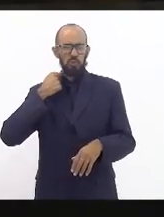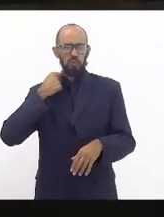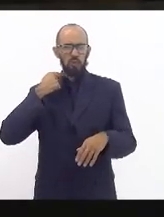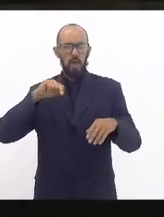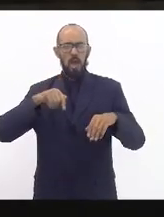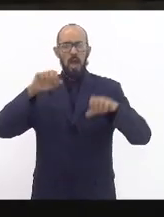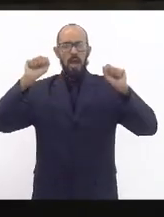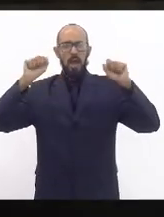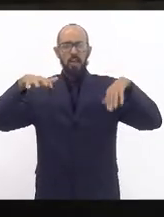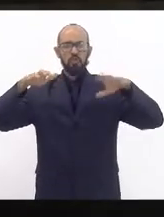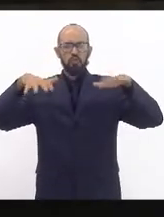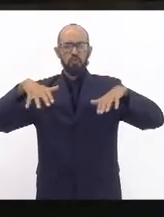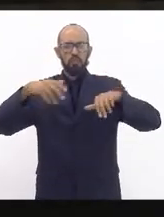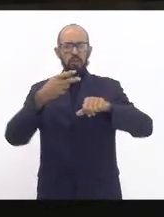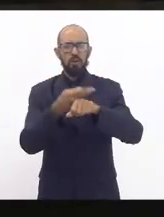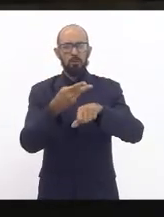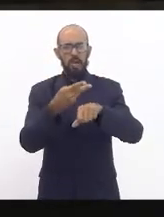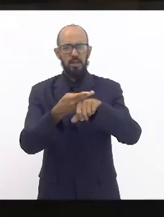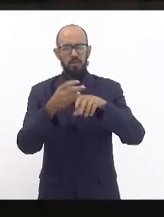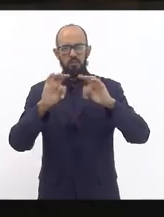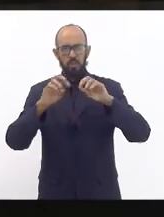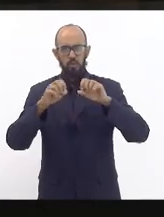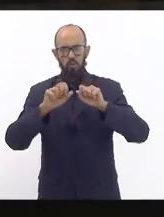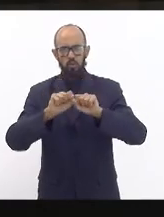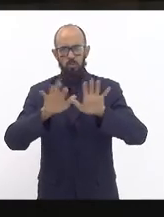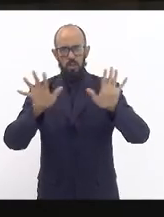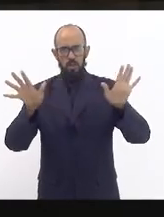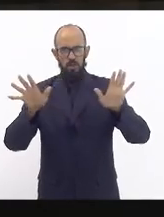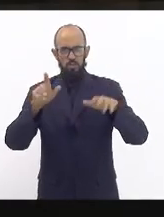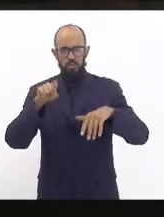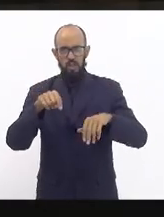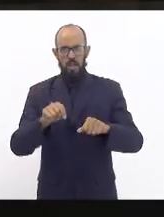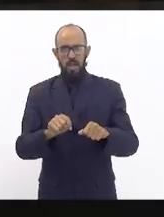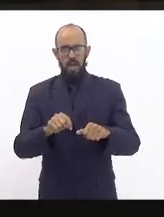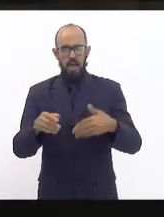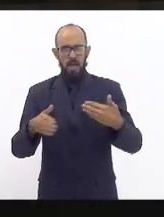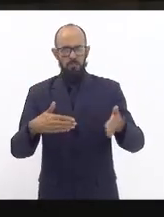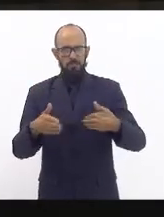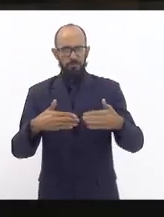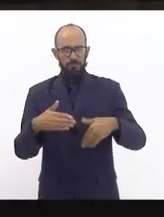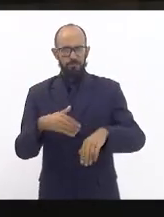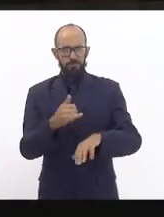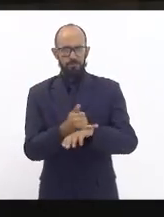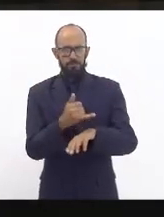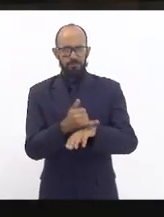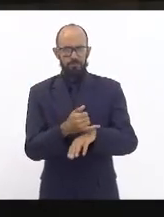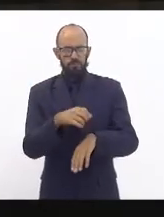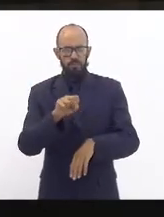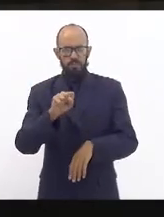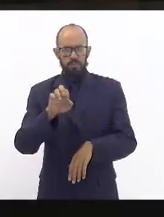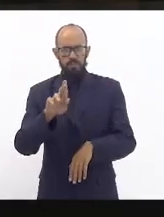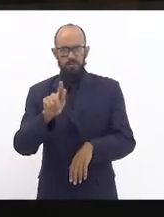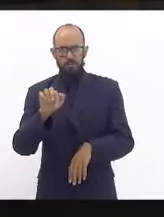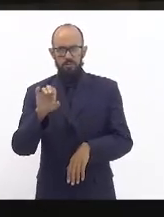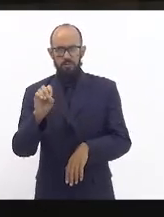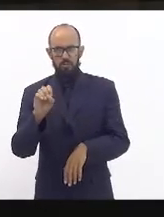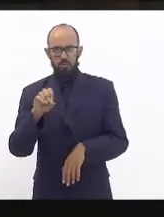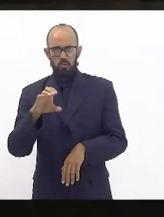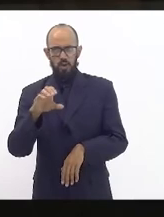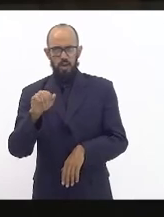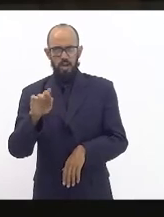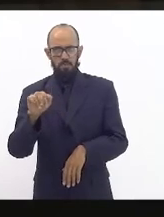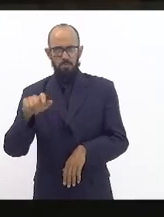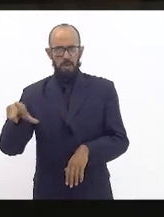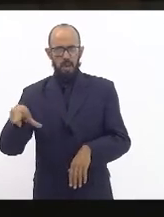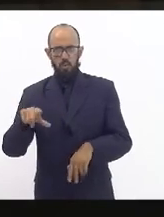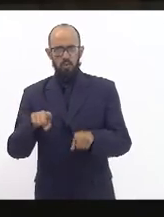brilhando os caputos de carro tudo brilhando que é a Siderúrgica que quem colocou aquela porcaria lá foi o Sérgio Cabral também num ato de